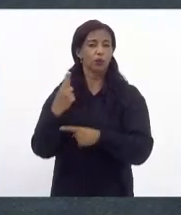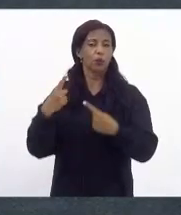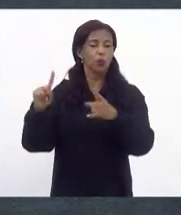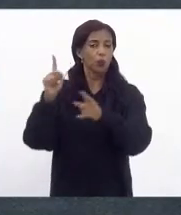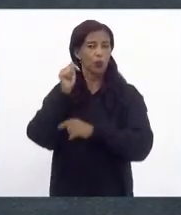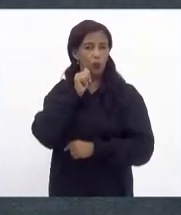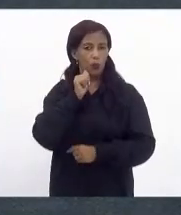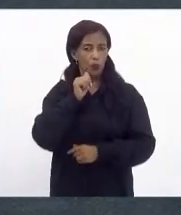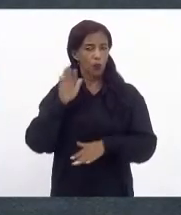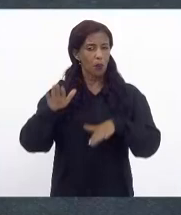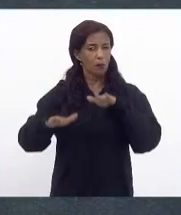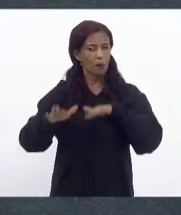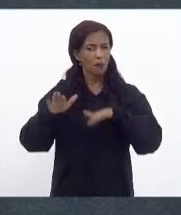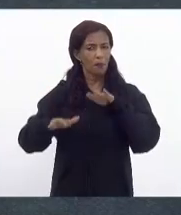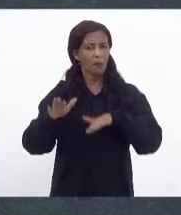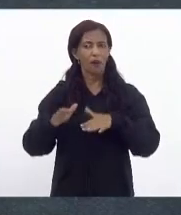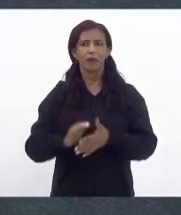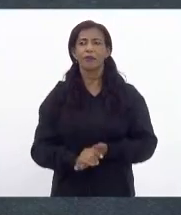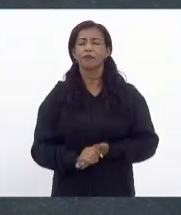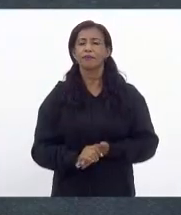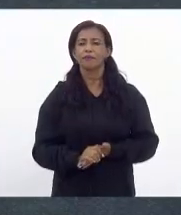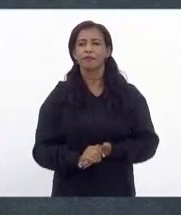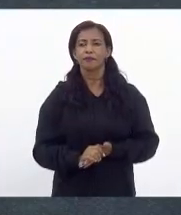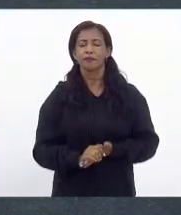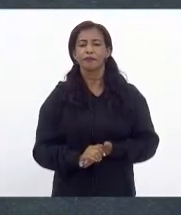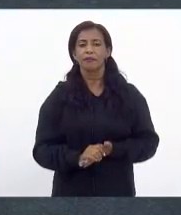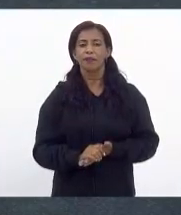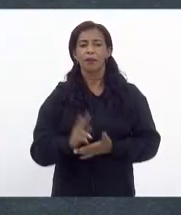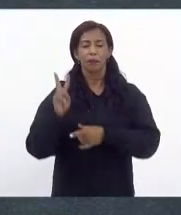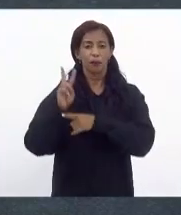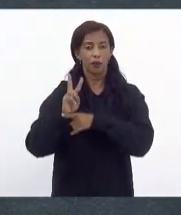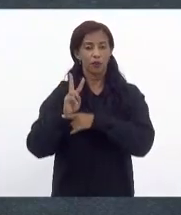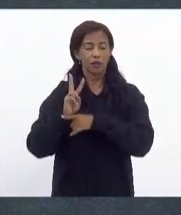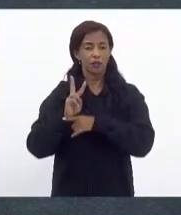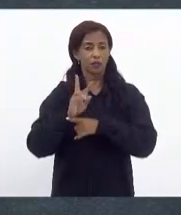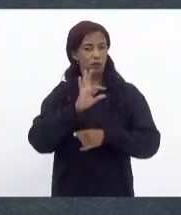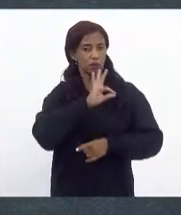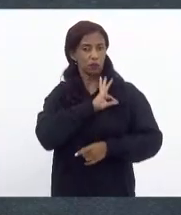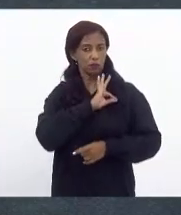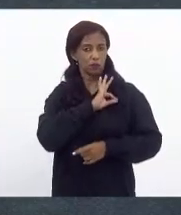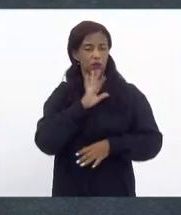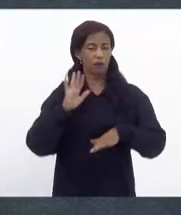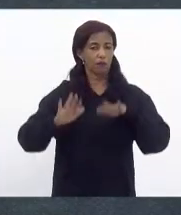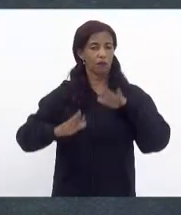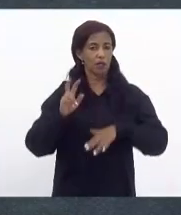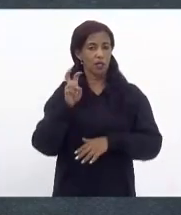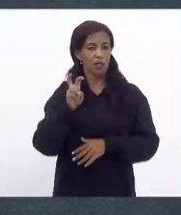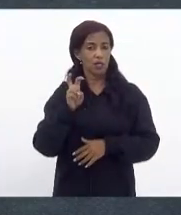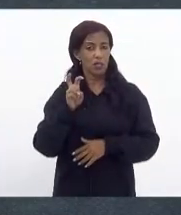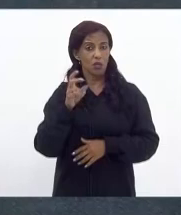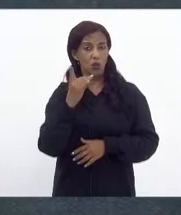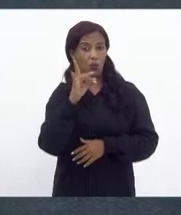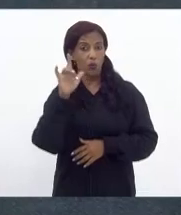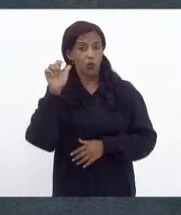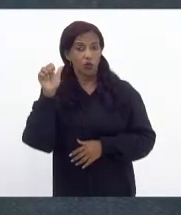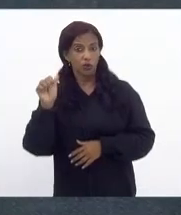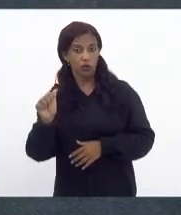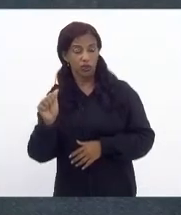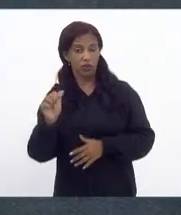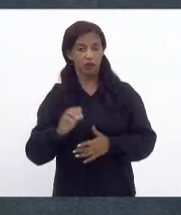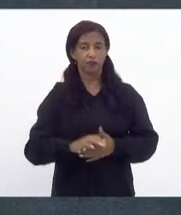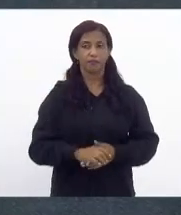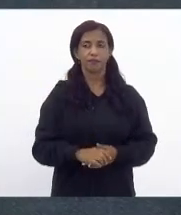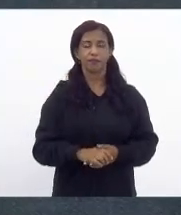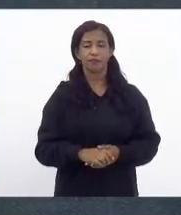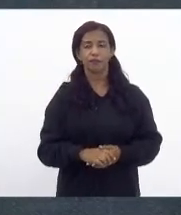média de descumprimento de medida protetiva por volta de 5 por dias por